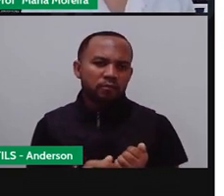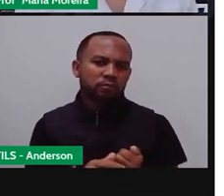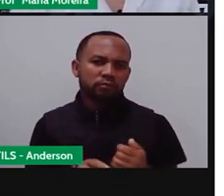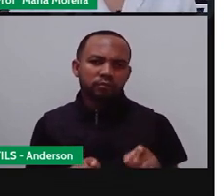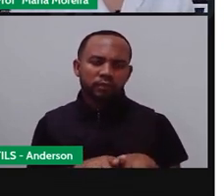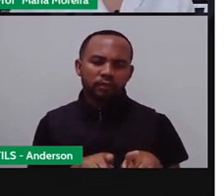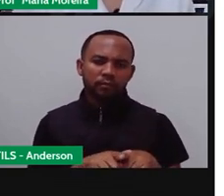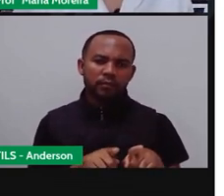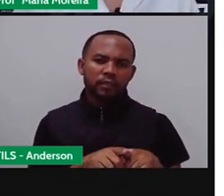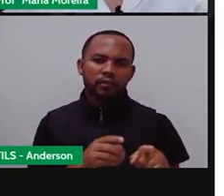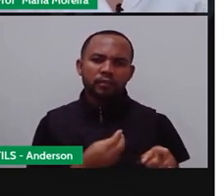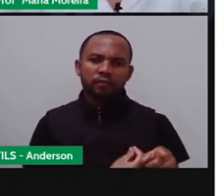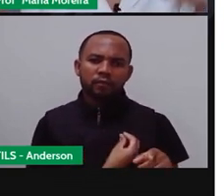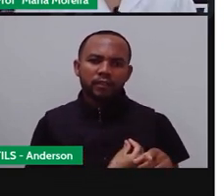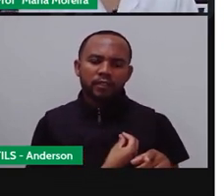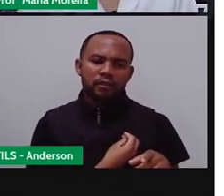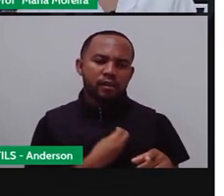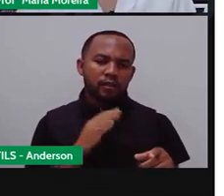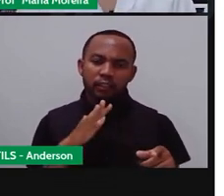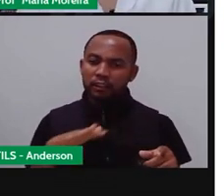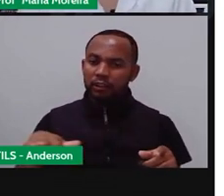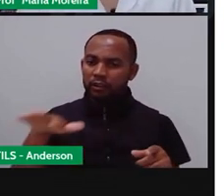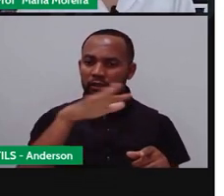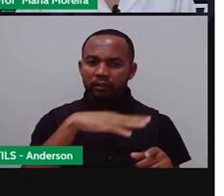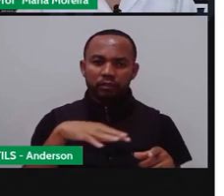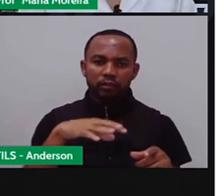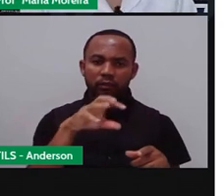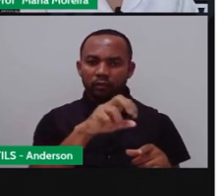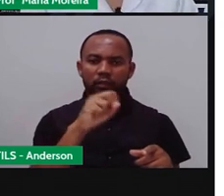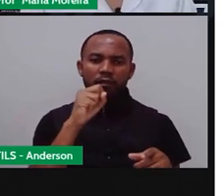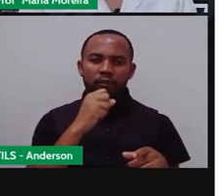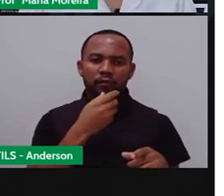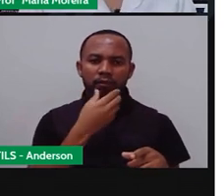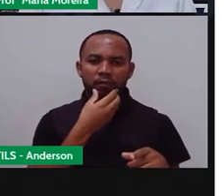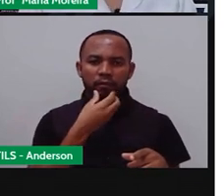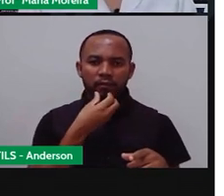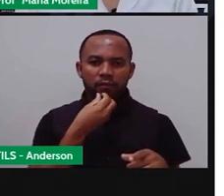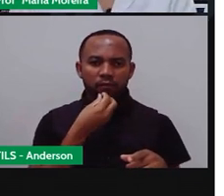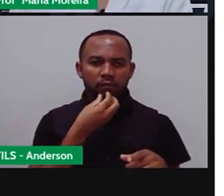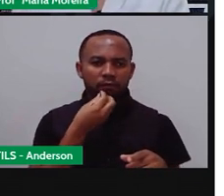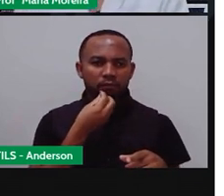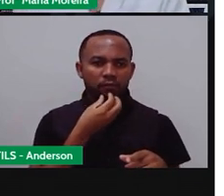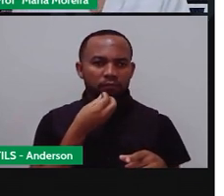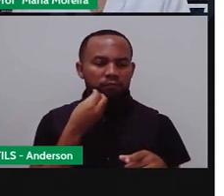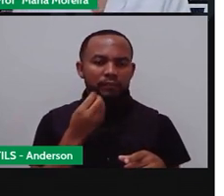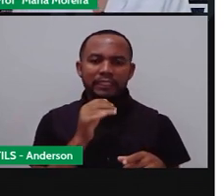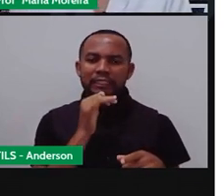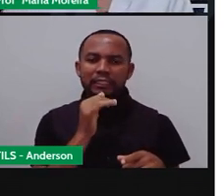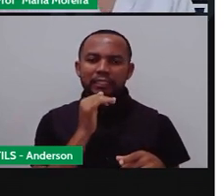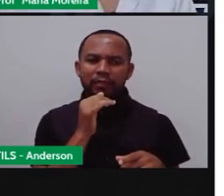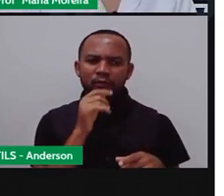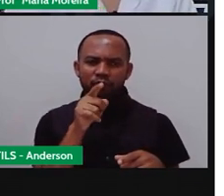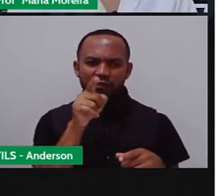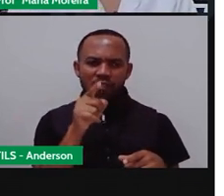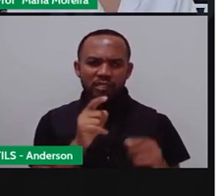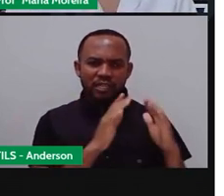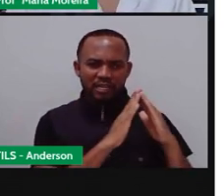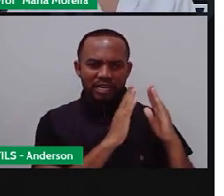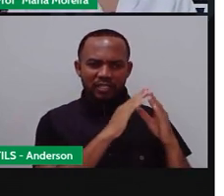agora, a Pró tá fazendo um apanhado geral aí pra vocês, que domesticar não é colocar dentro de casa, é você